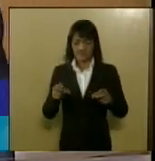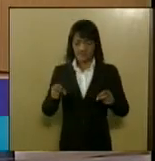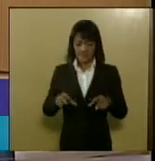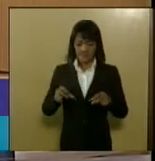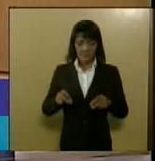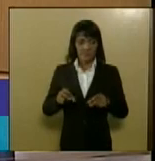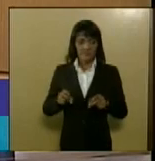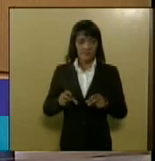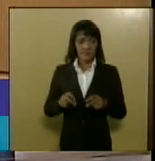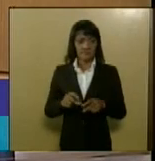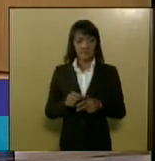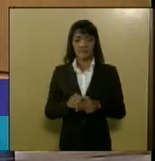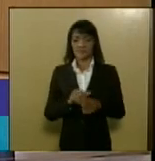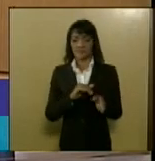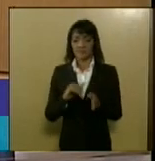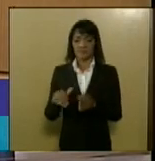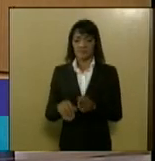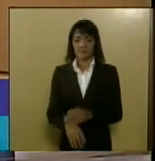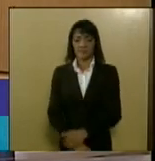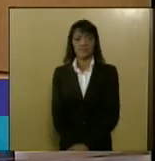o próximo por favor